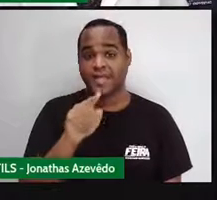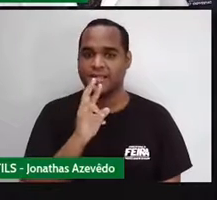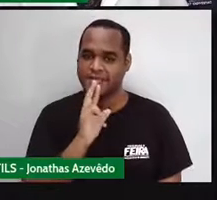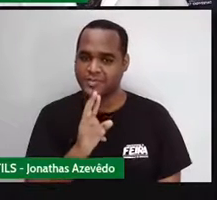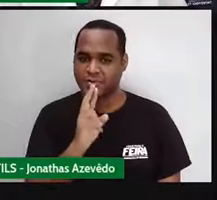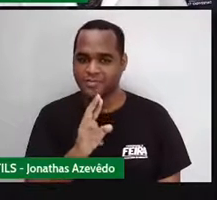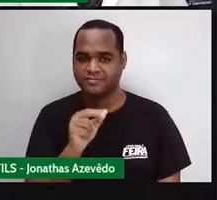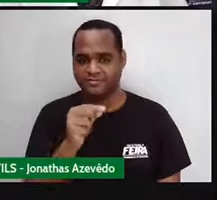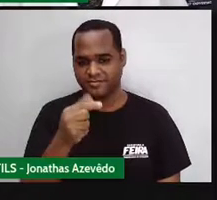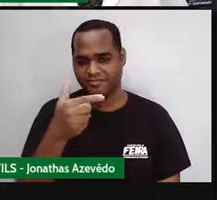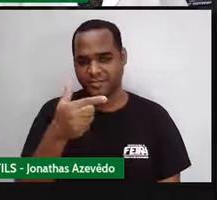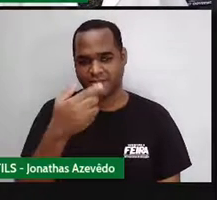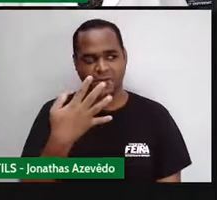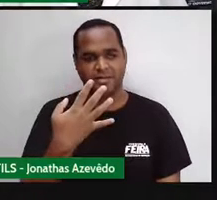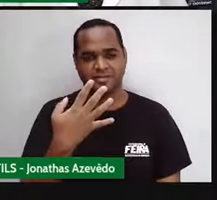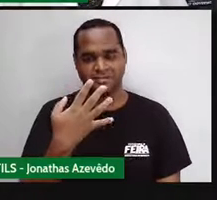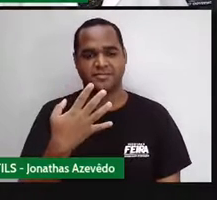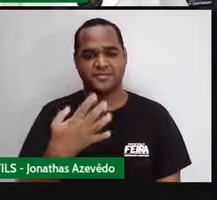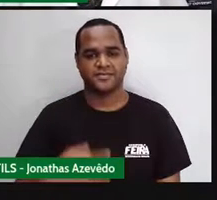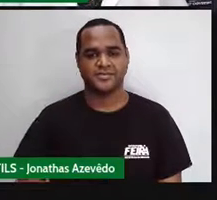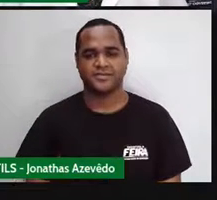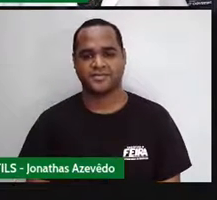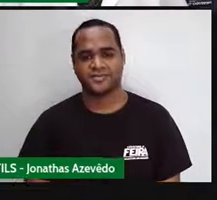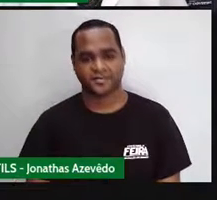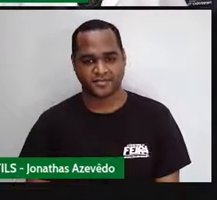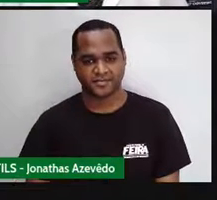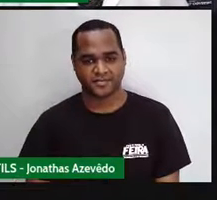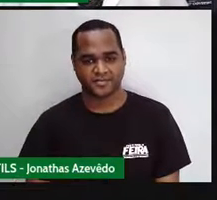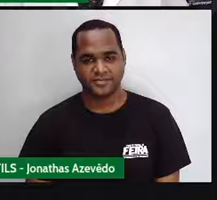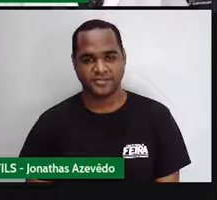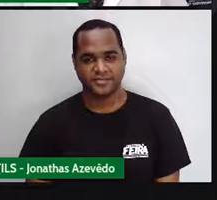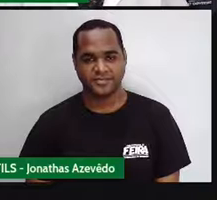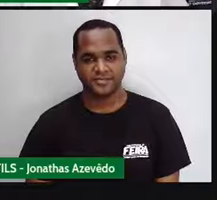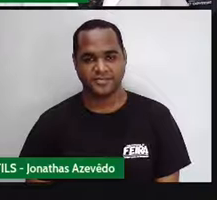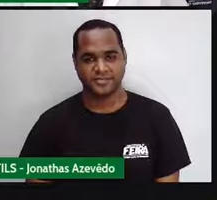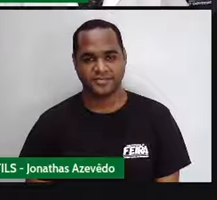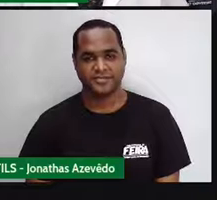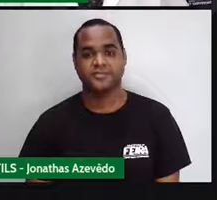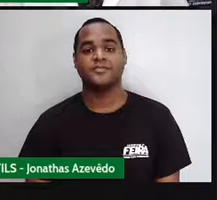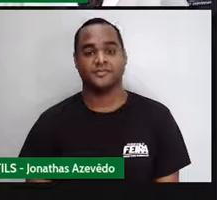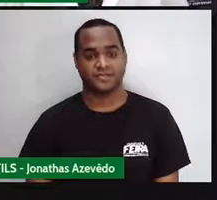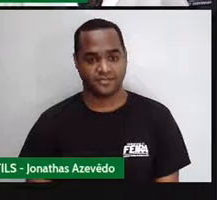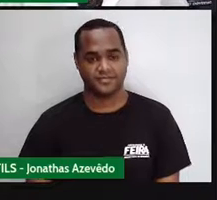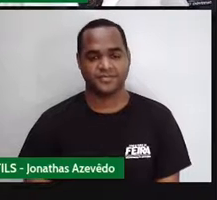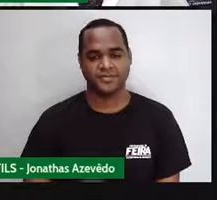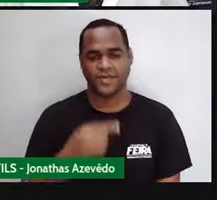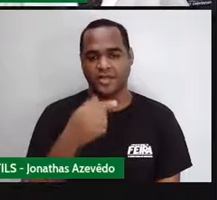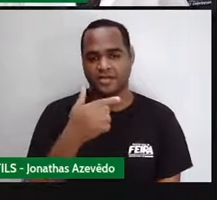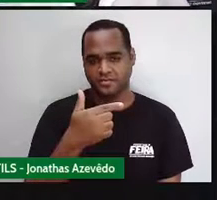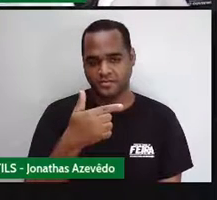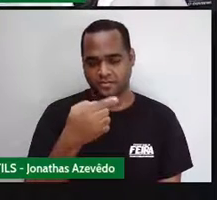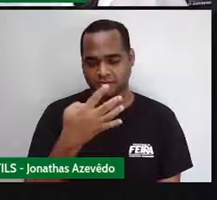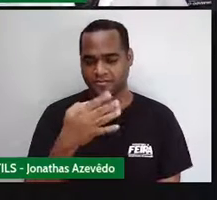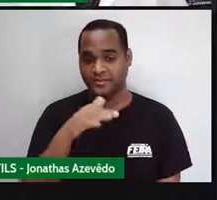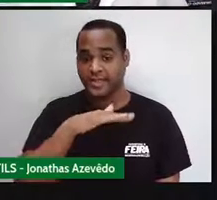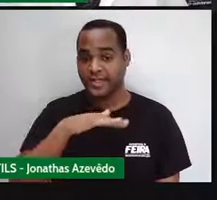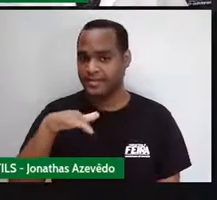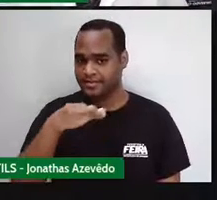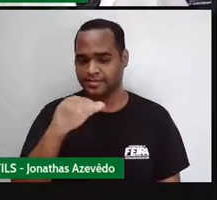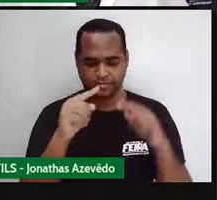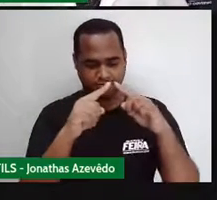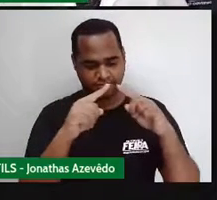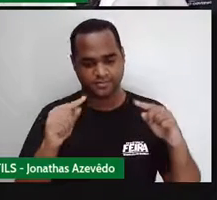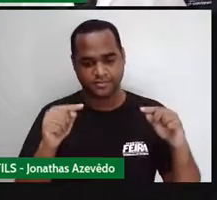daquela multiplicação ali. Tá? Então, vai ficar então, professor. Já entendi. A área do losango vai